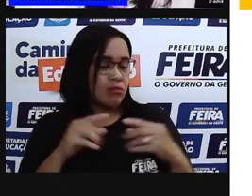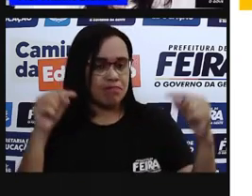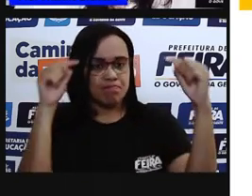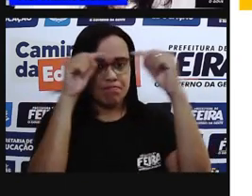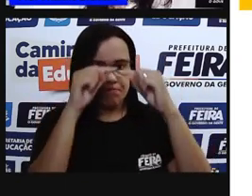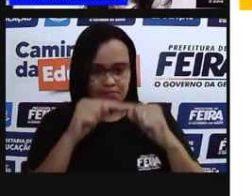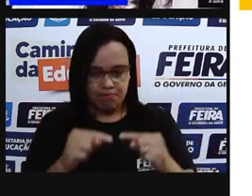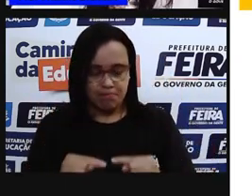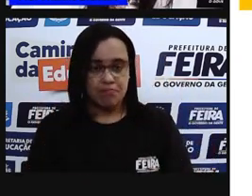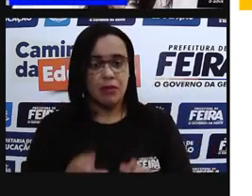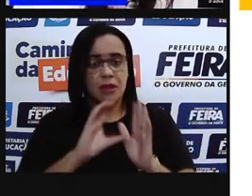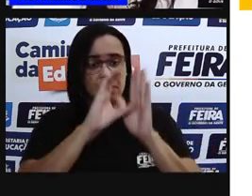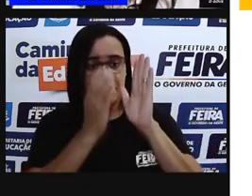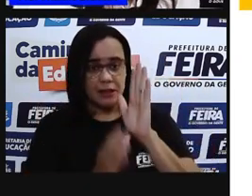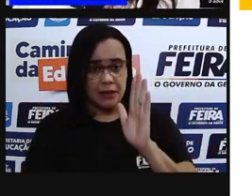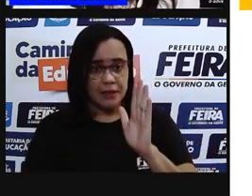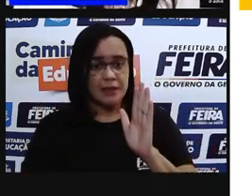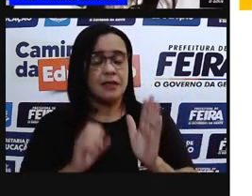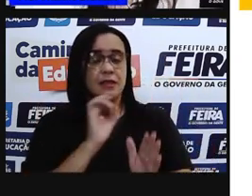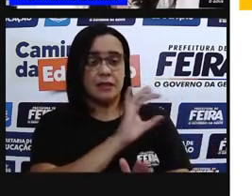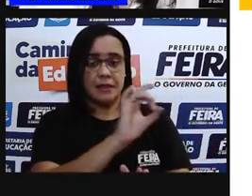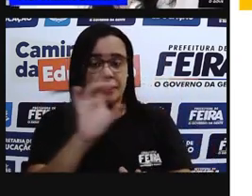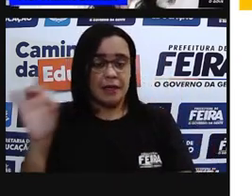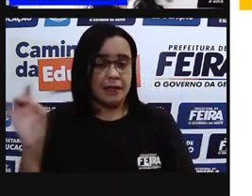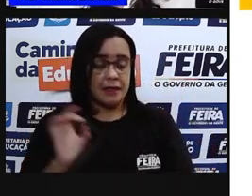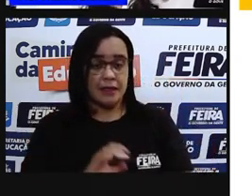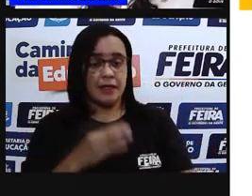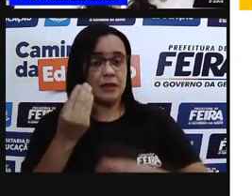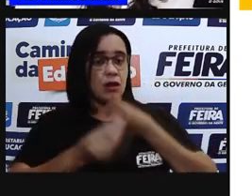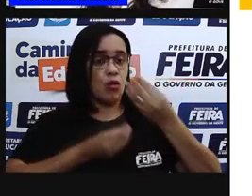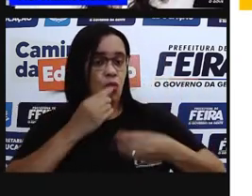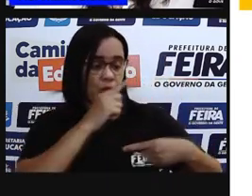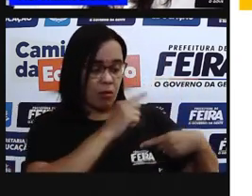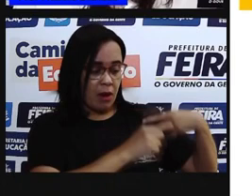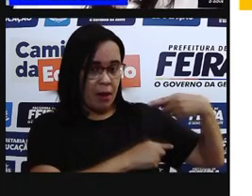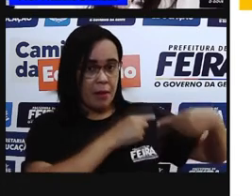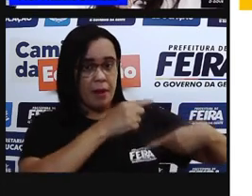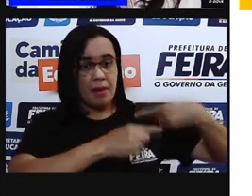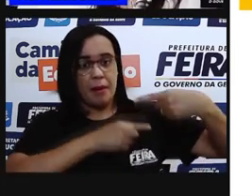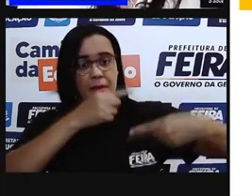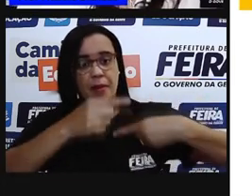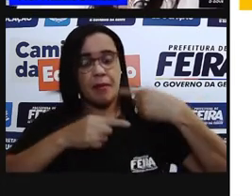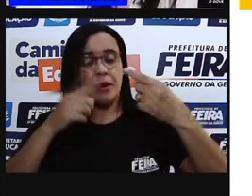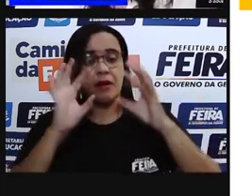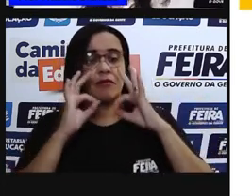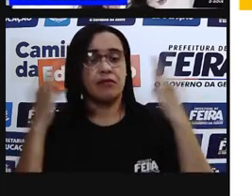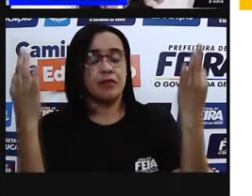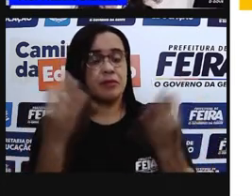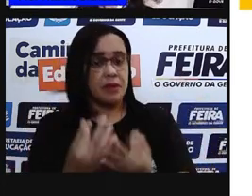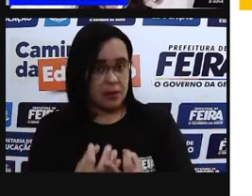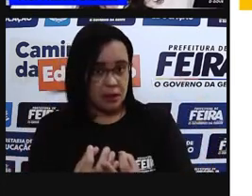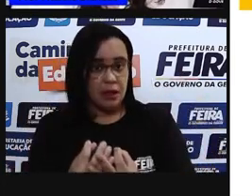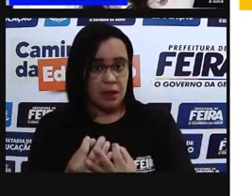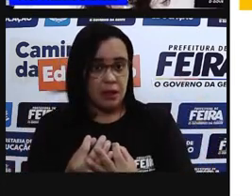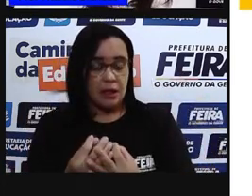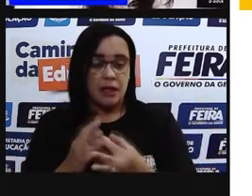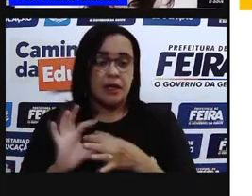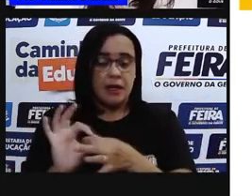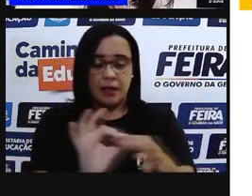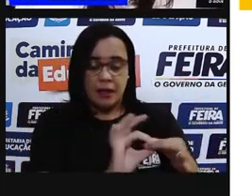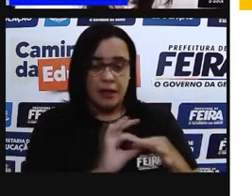das características hereditárias, estabelecendo relação entre ancestrais e descendentes.